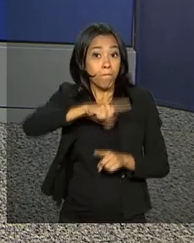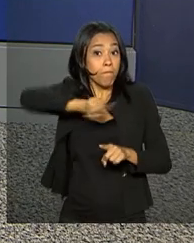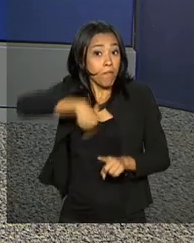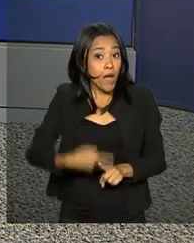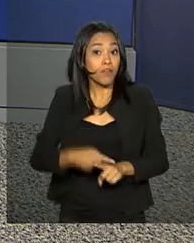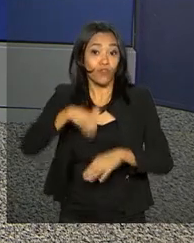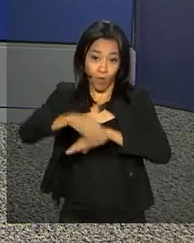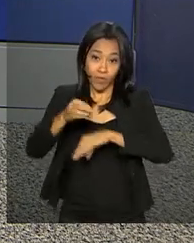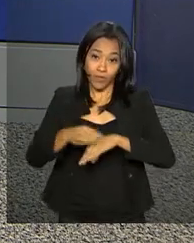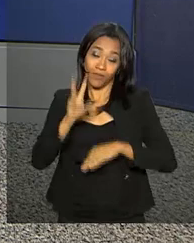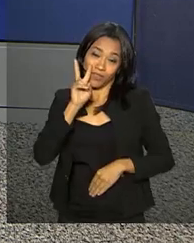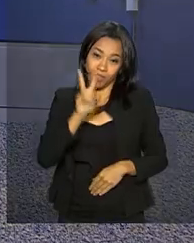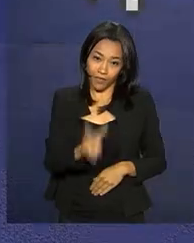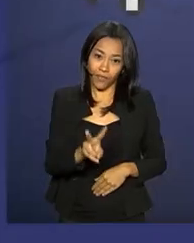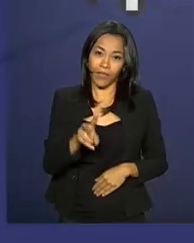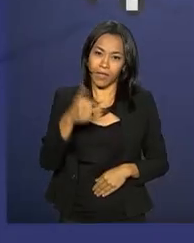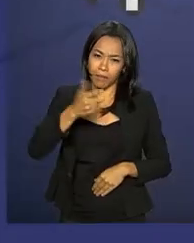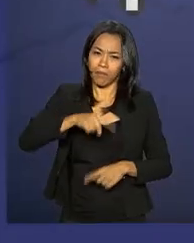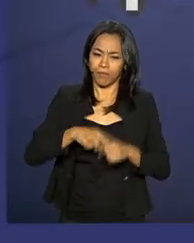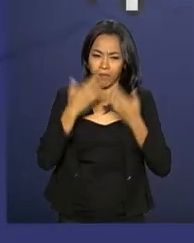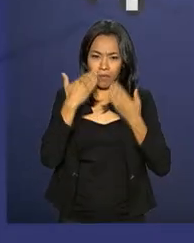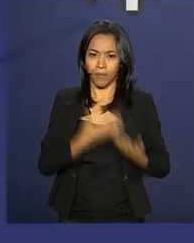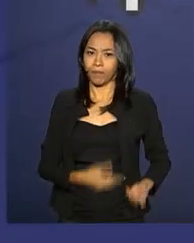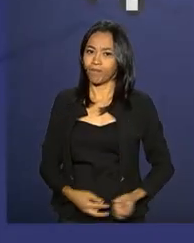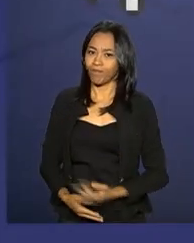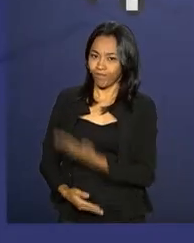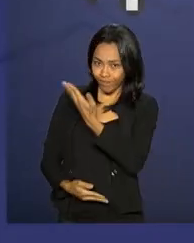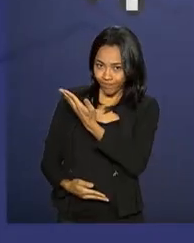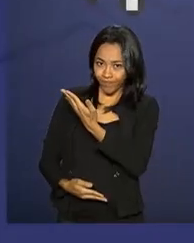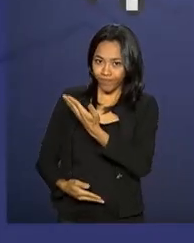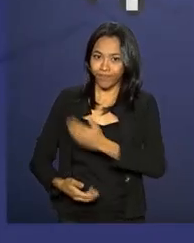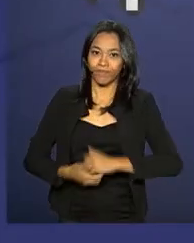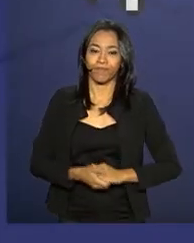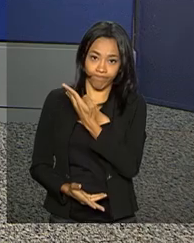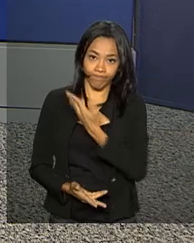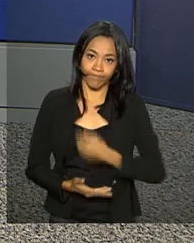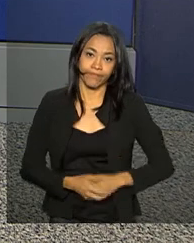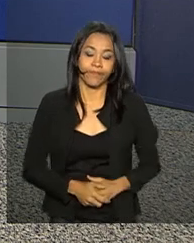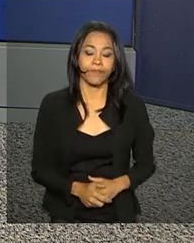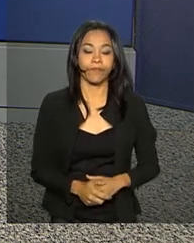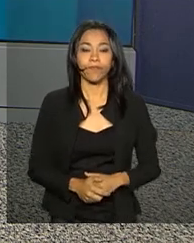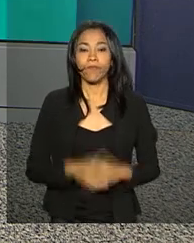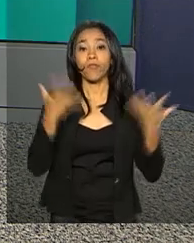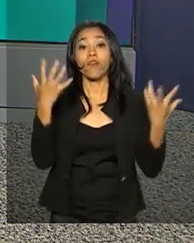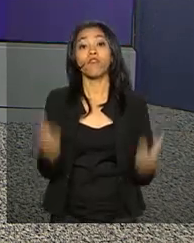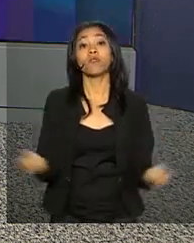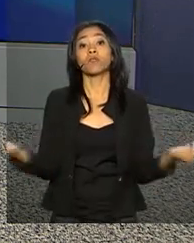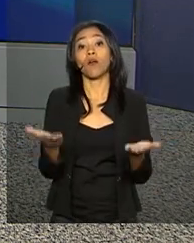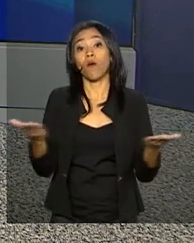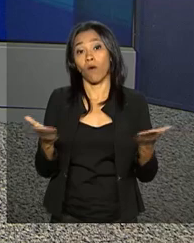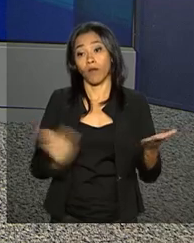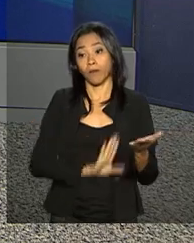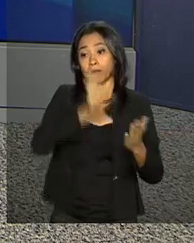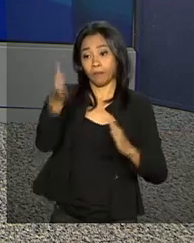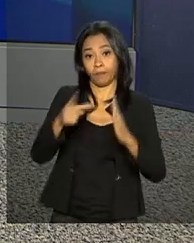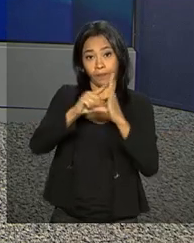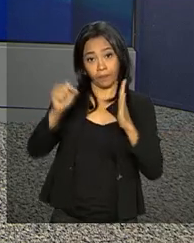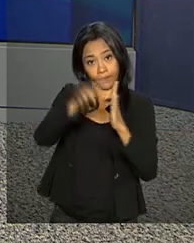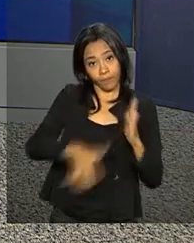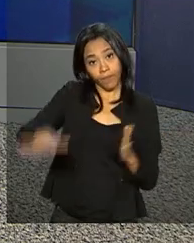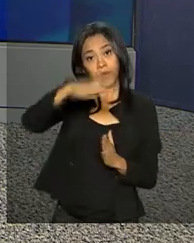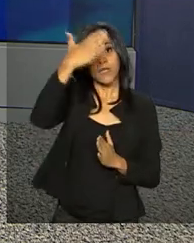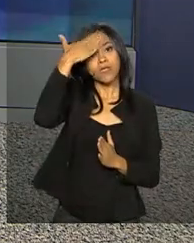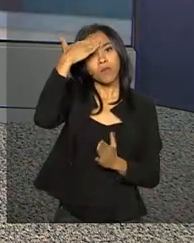informações você acompanha em maismedicos.gov.br. Vamos agora então ao Palácio do Planalto saber da